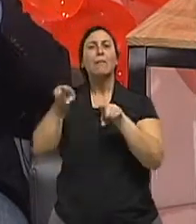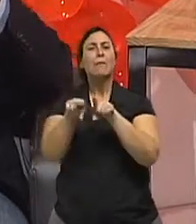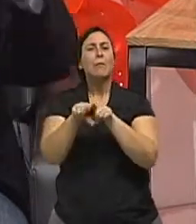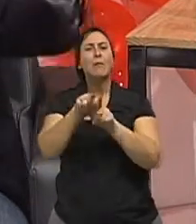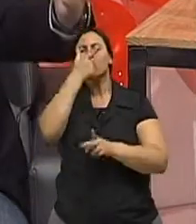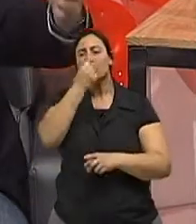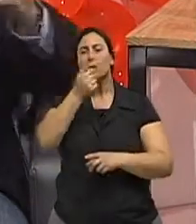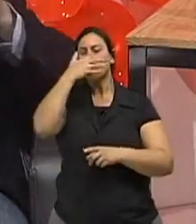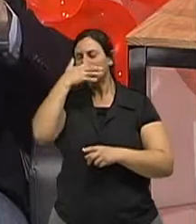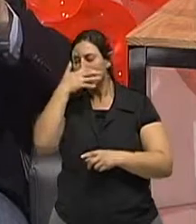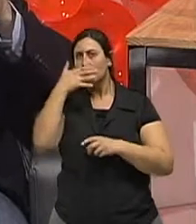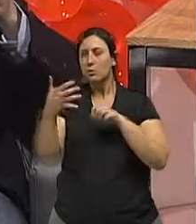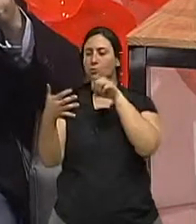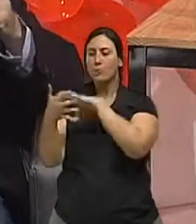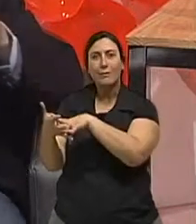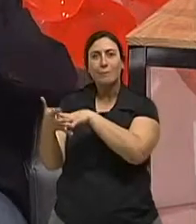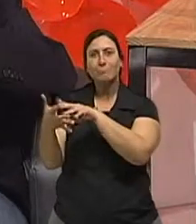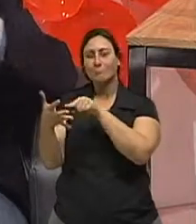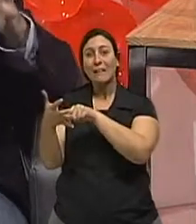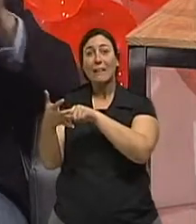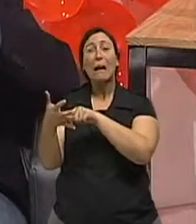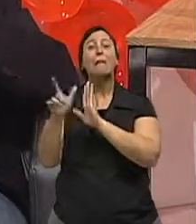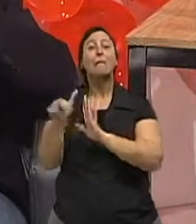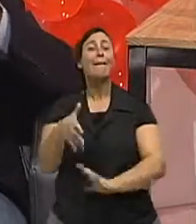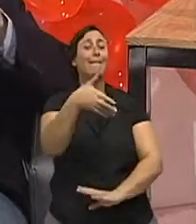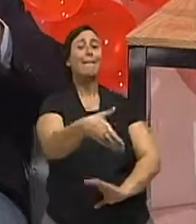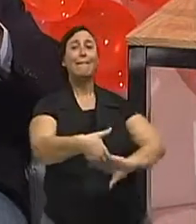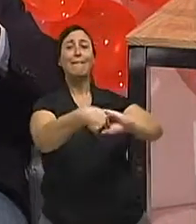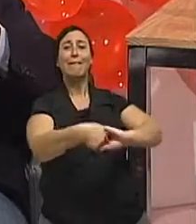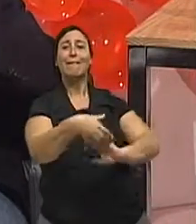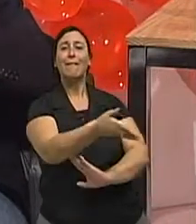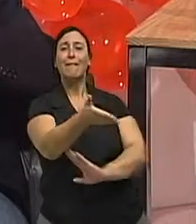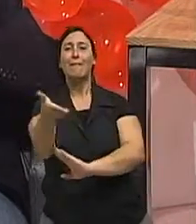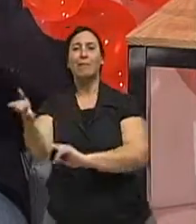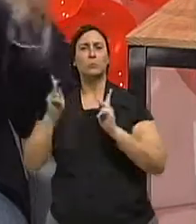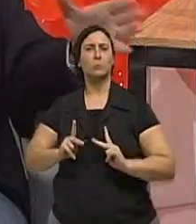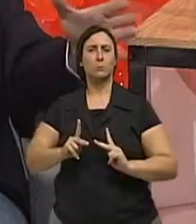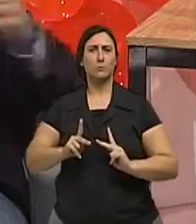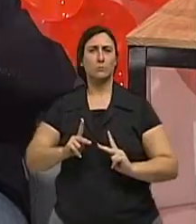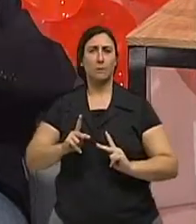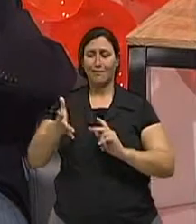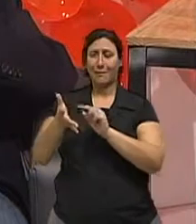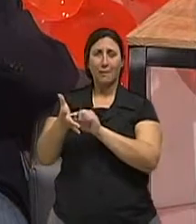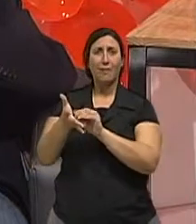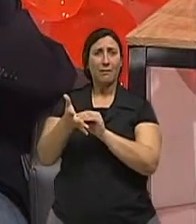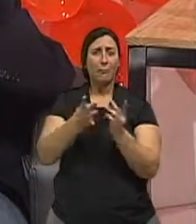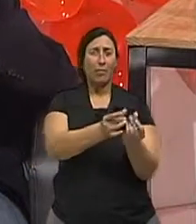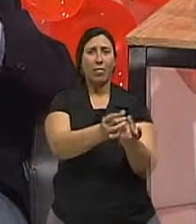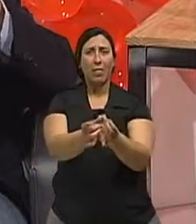frente e nós cumprimentamos as pessoas. A mão é um vetor da doença. Ônibus,